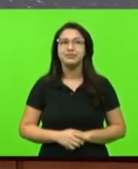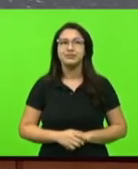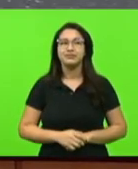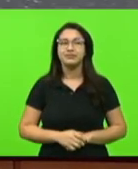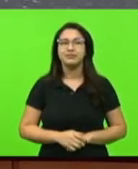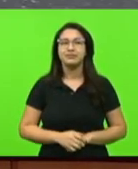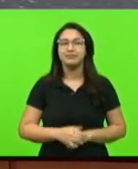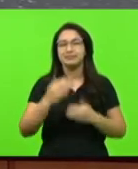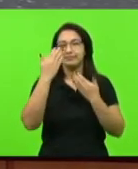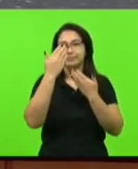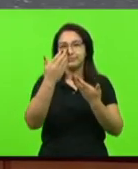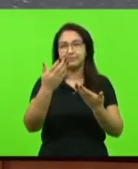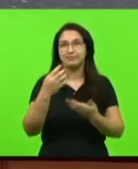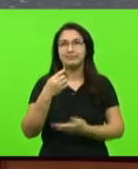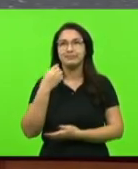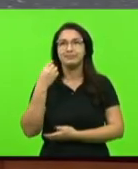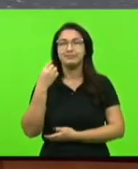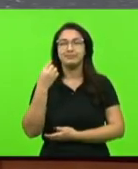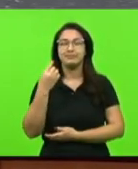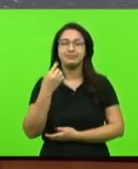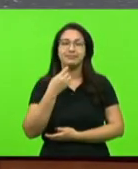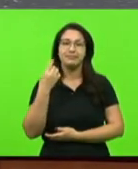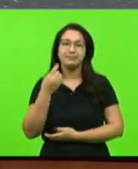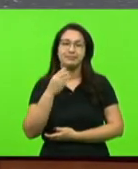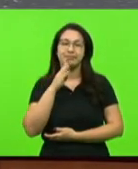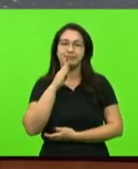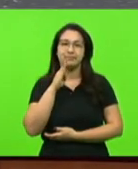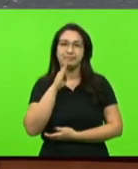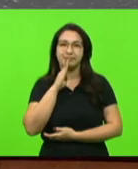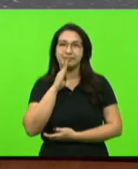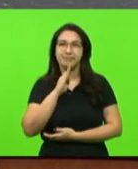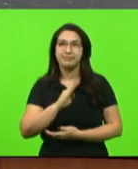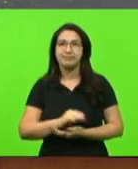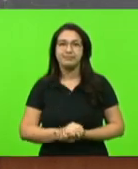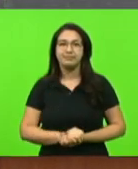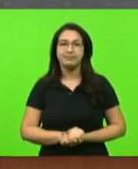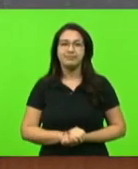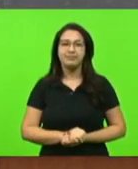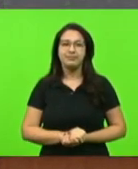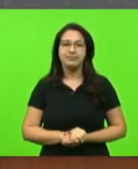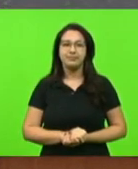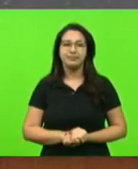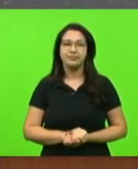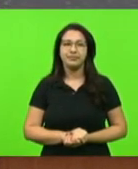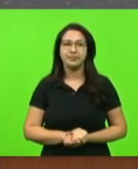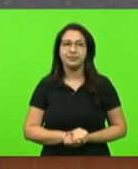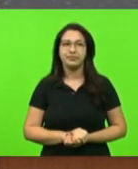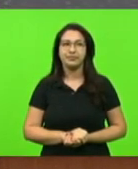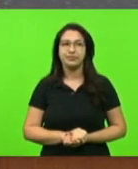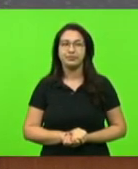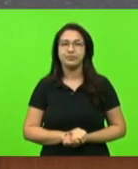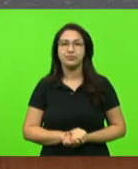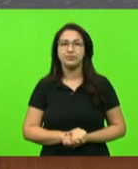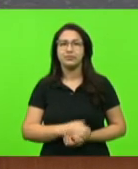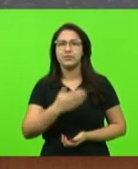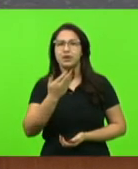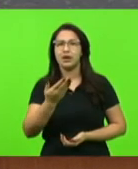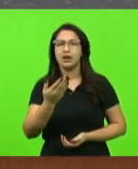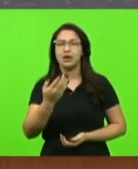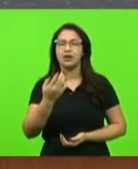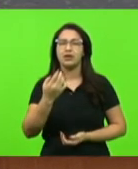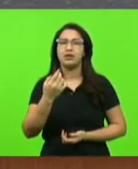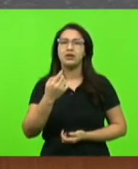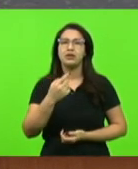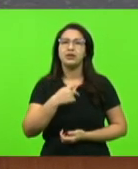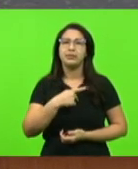Obrigado, senhor presidente, deputado Berlanda. Eu ouvi a deputada Sareta, nosso presidente da